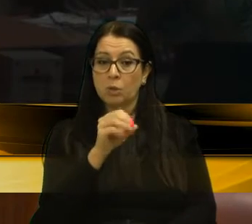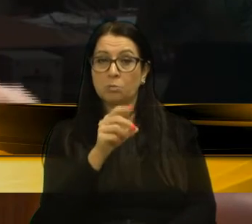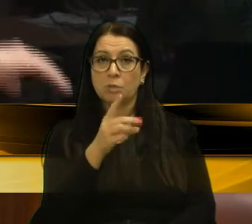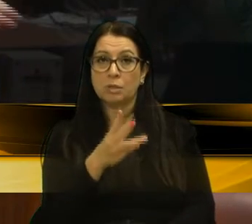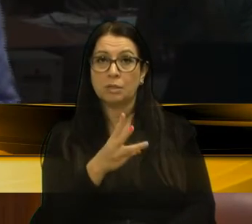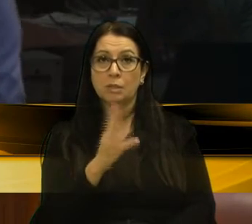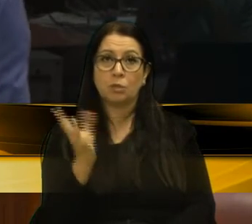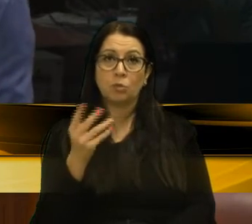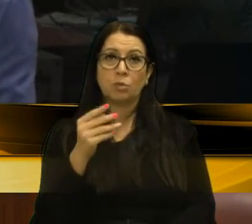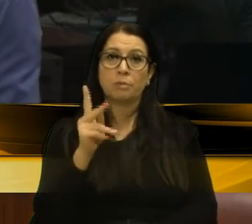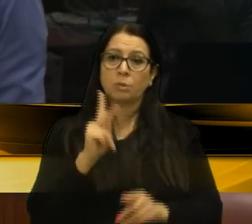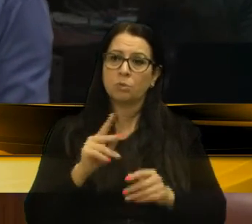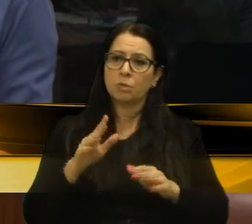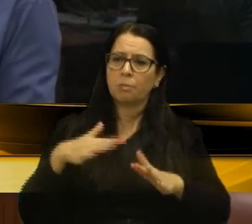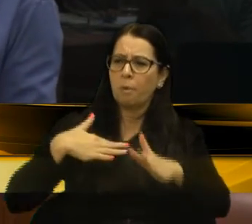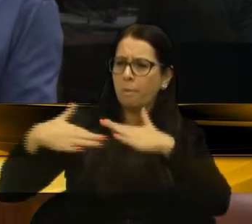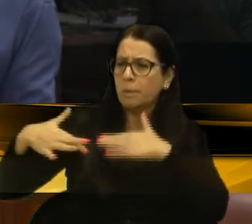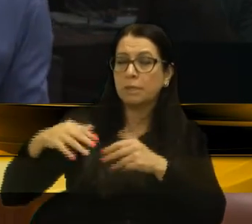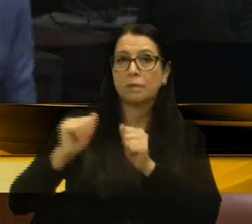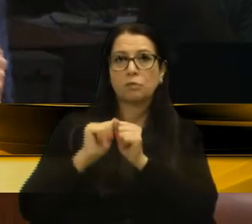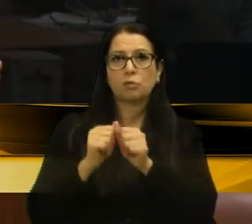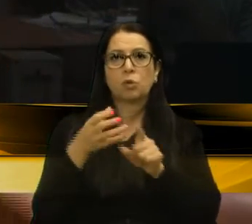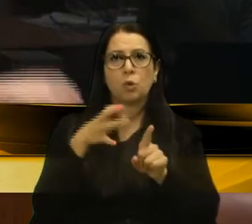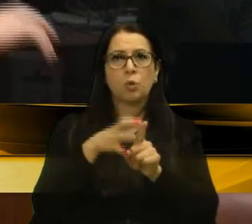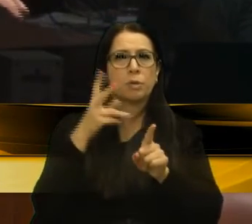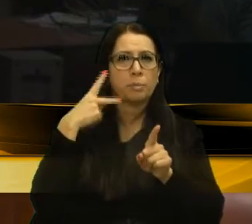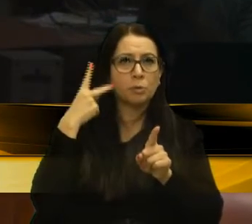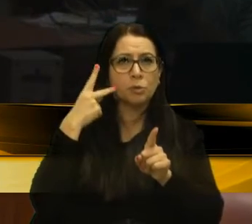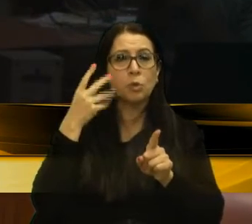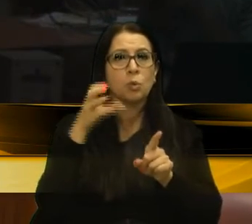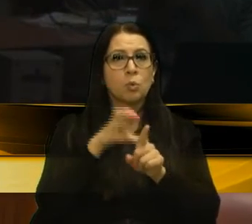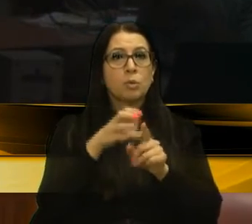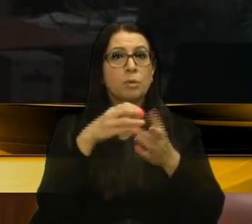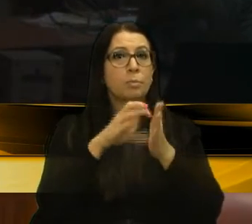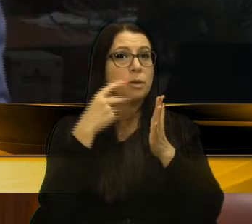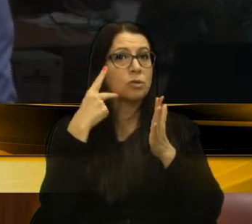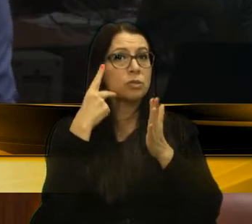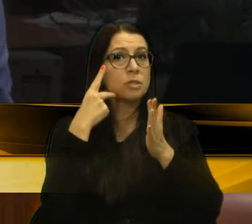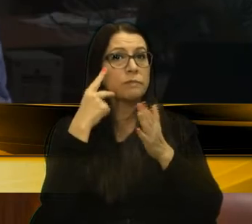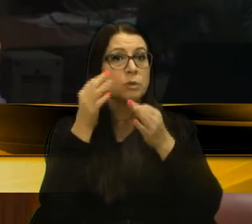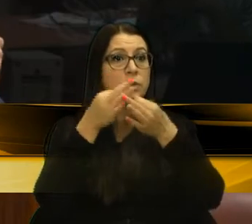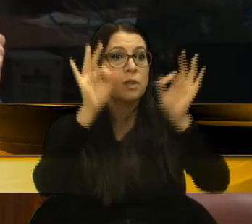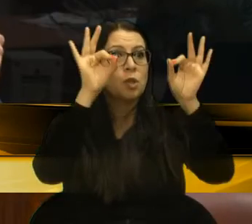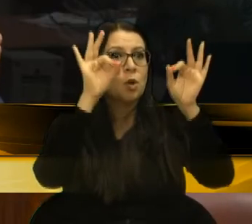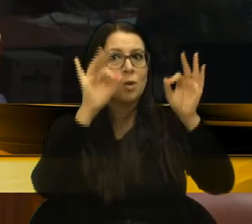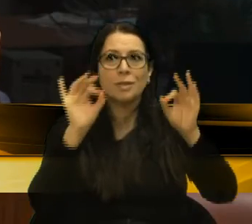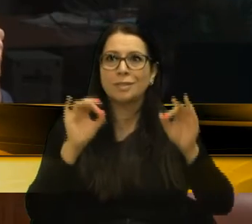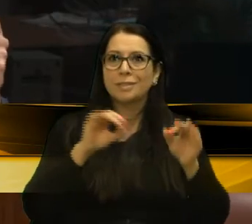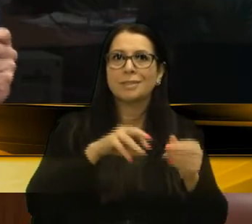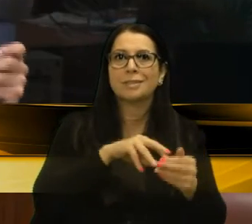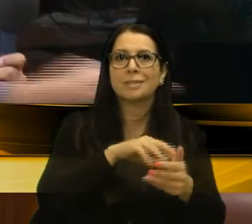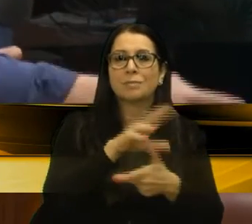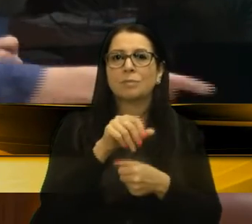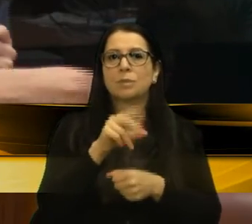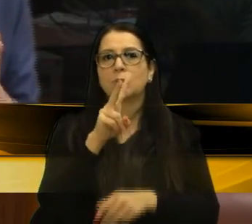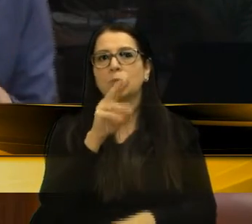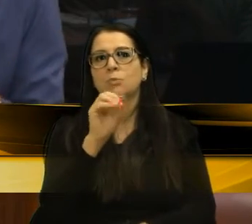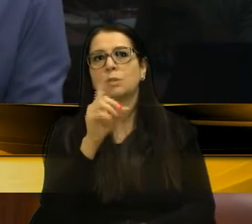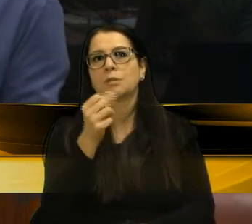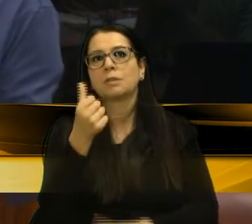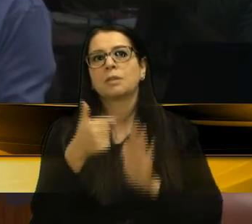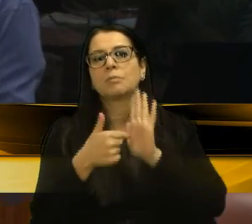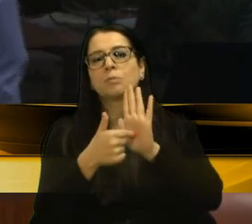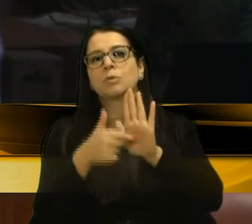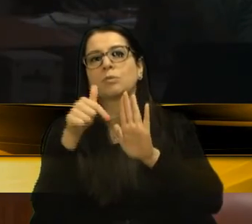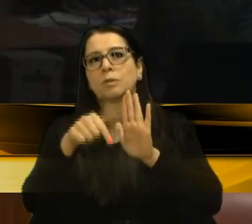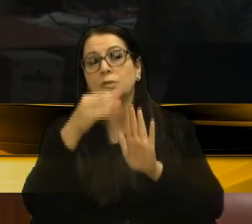massas se mobilizaram, eram contra a política, contra o partido e vieram os salvadores da pátria. 2016 se apresentou em